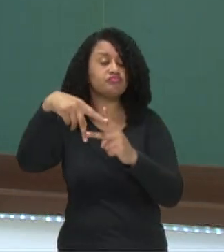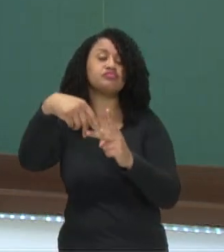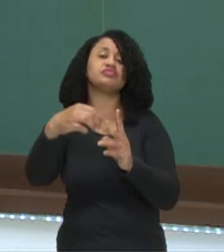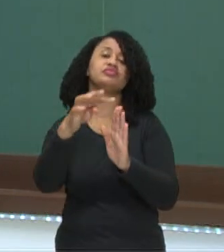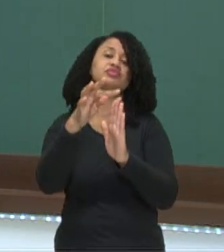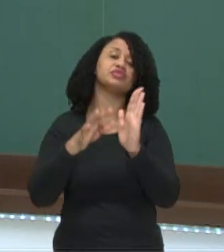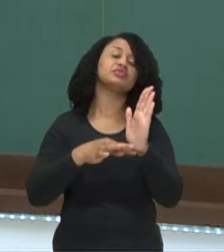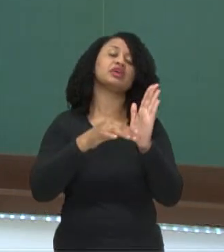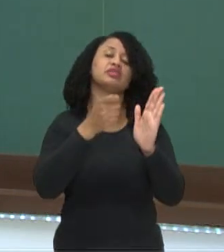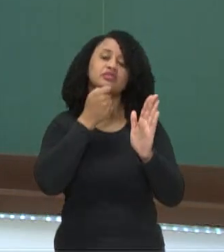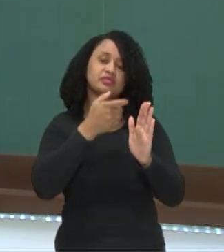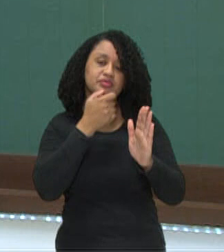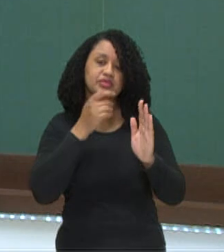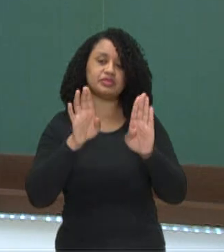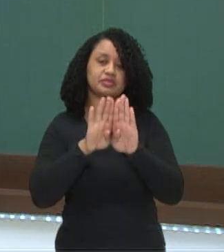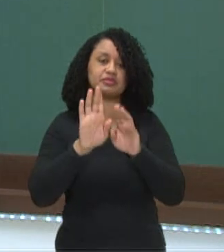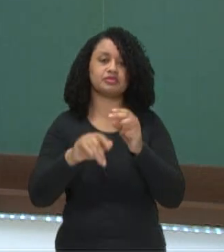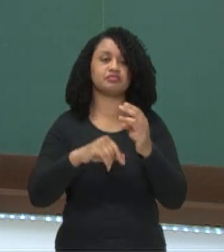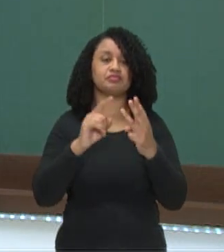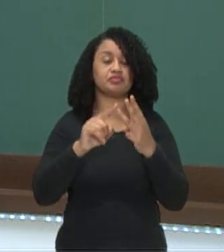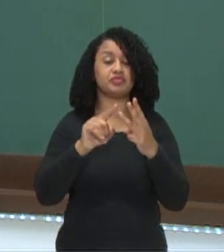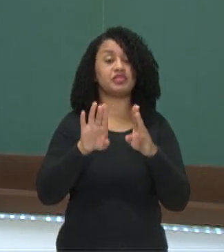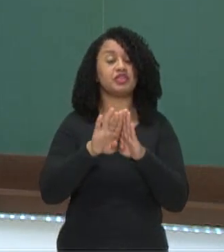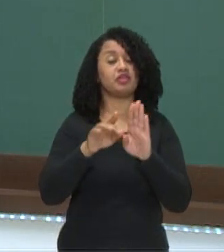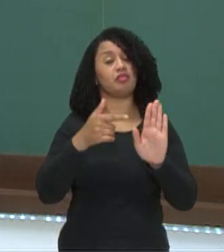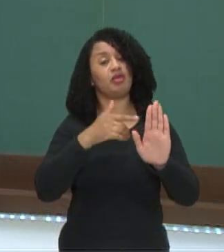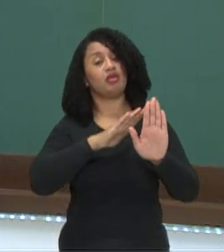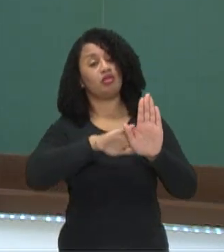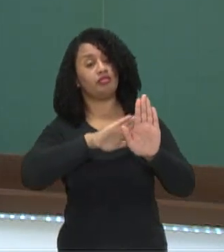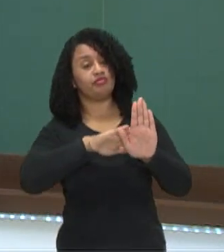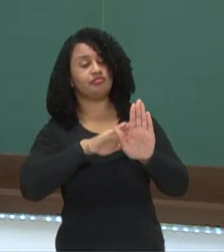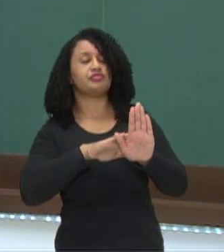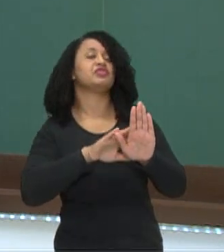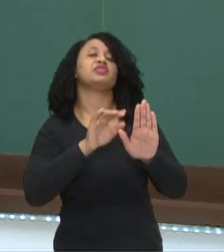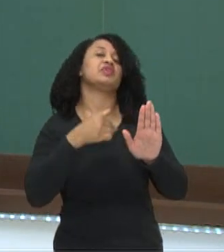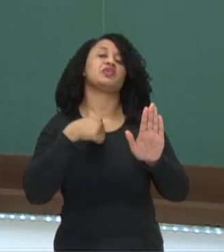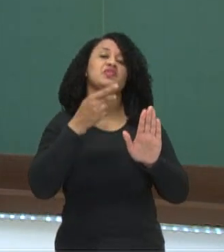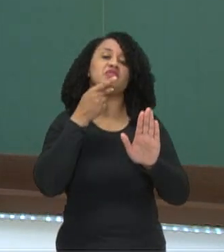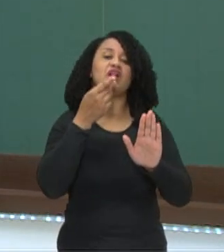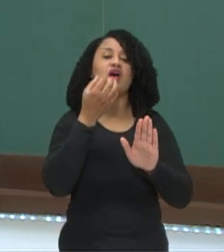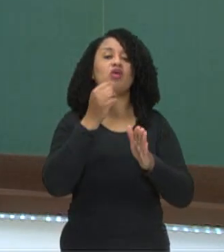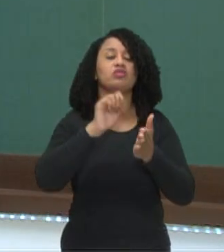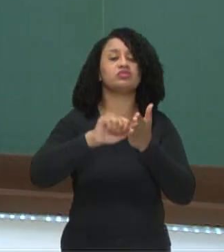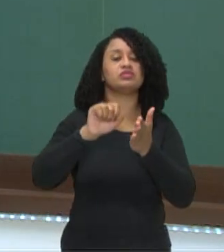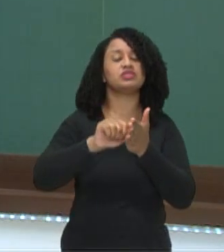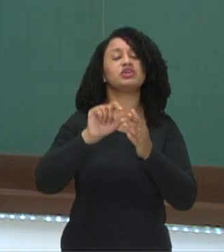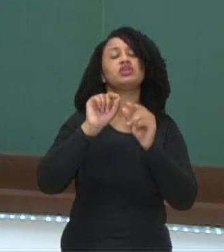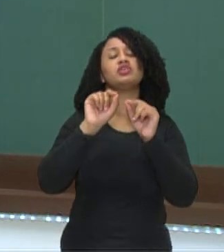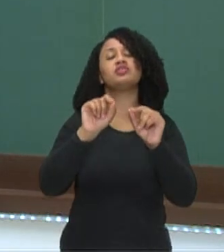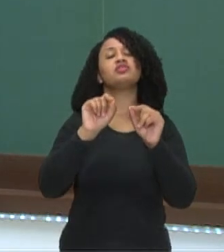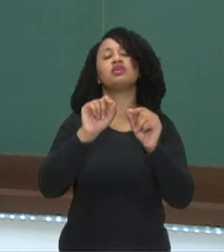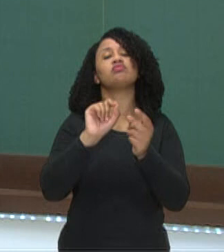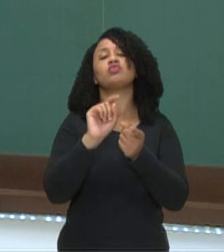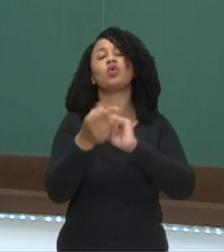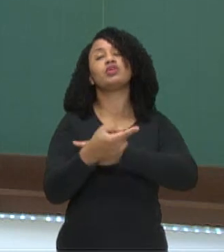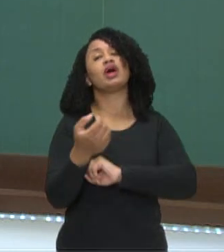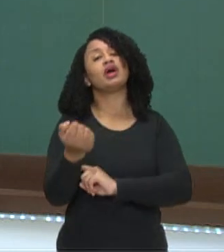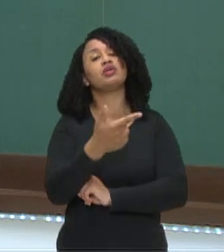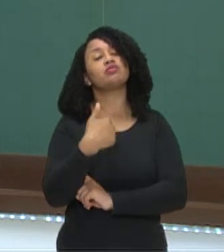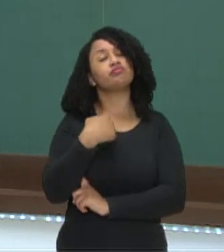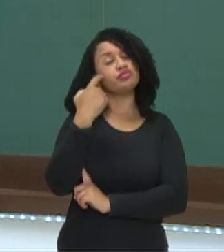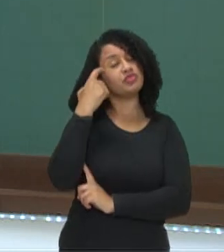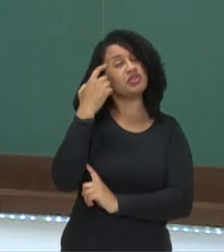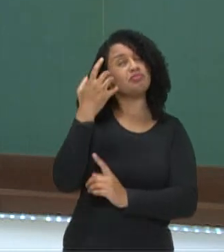e nos textos humorísticos. Ainda a ironia, que é falar ou escrever o contrário do que você